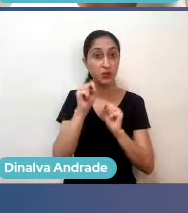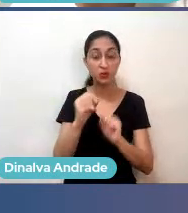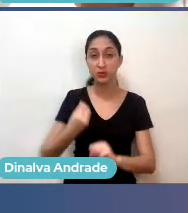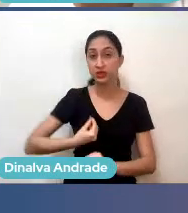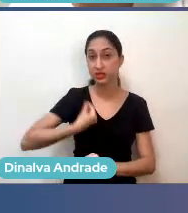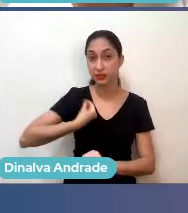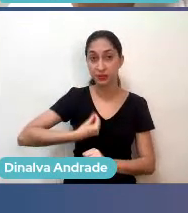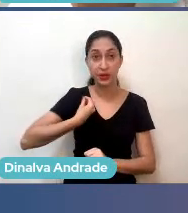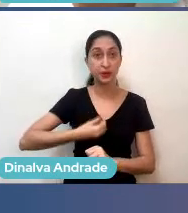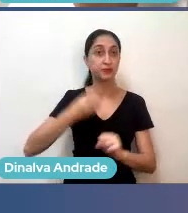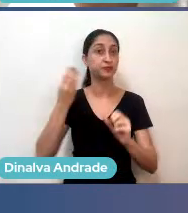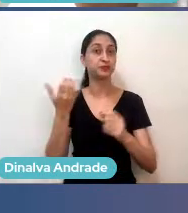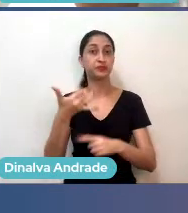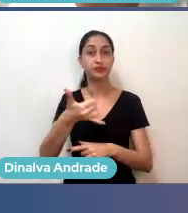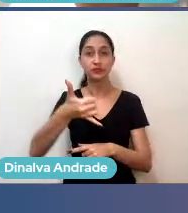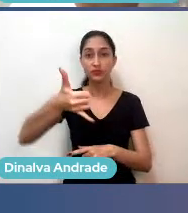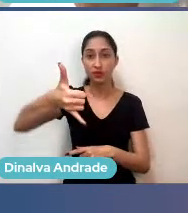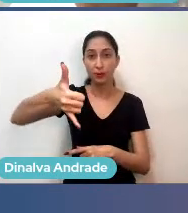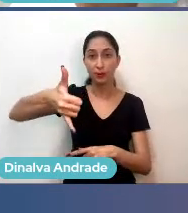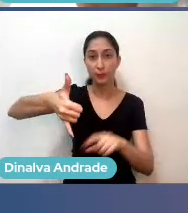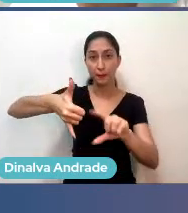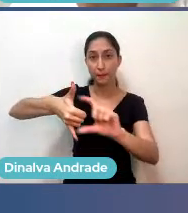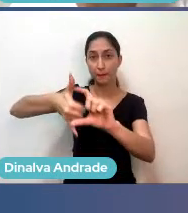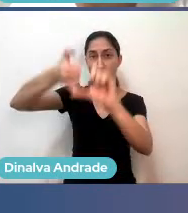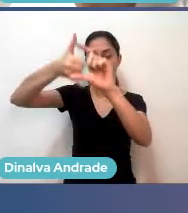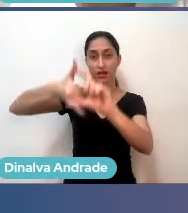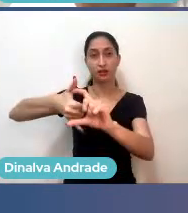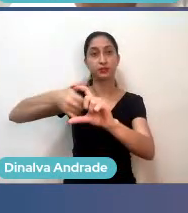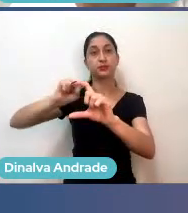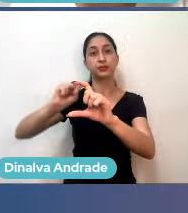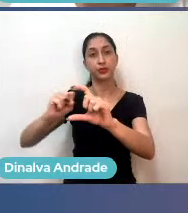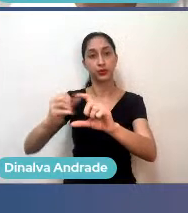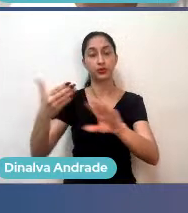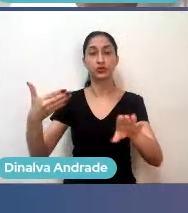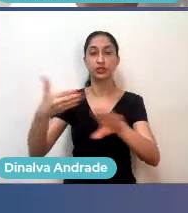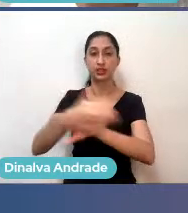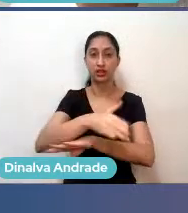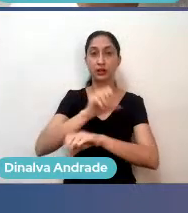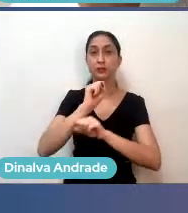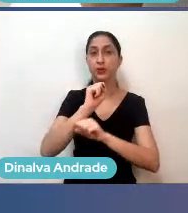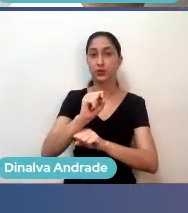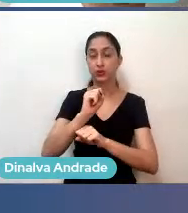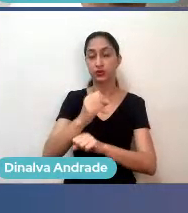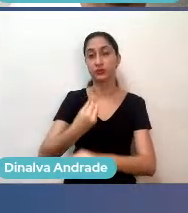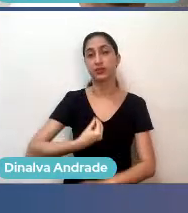pegar aí e botar o celular no QR Code, ou botar o link, bit.ly barra Somos CASE 2021.